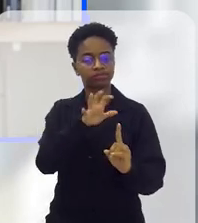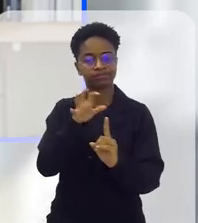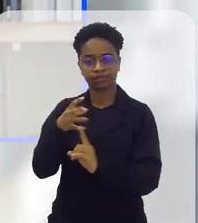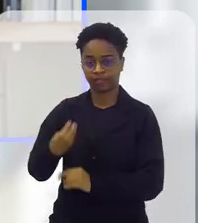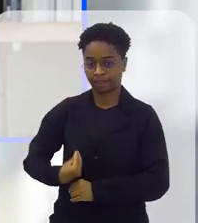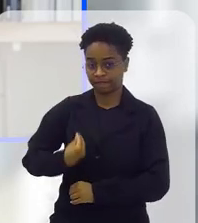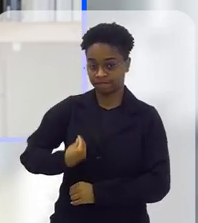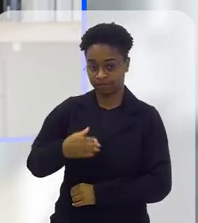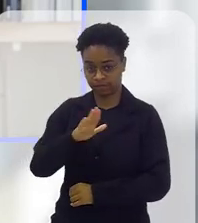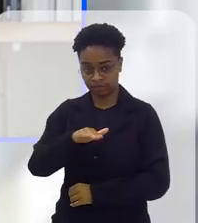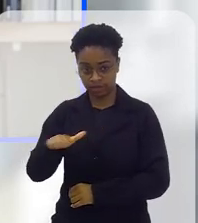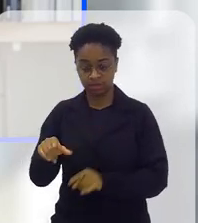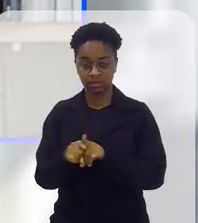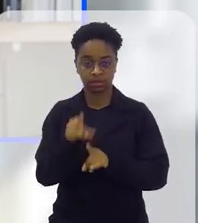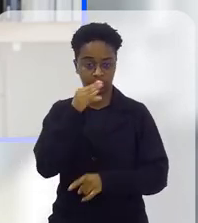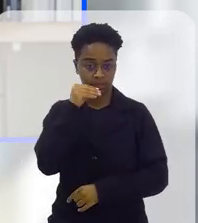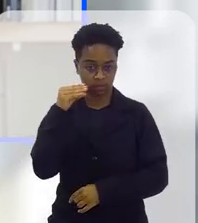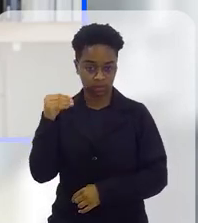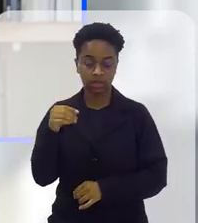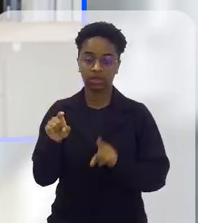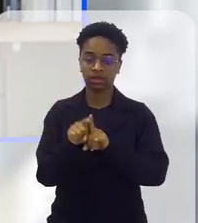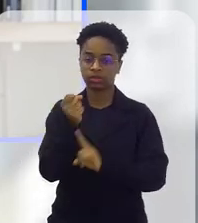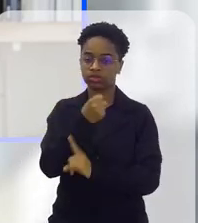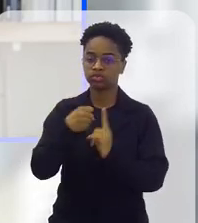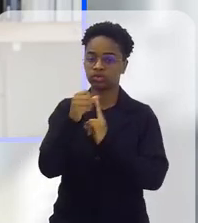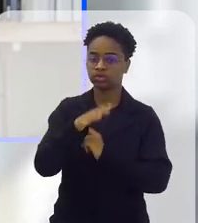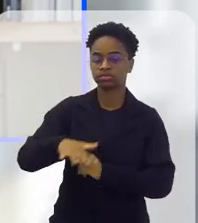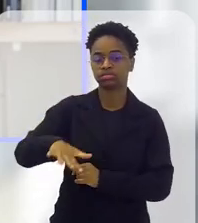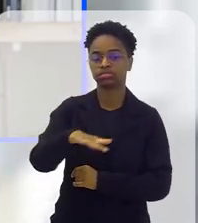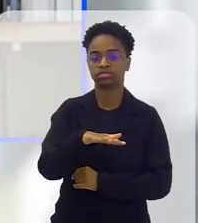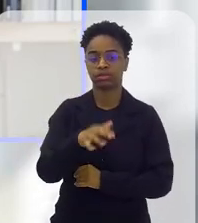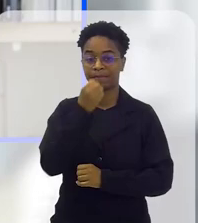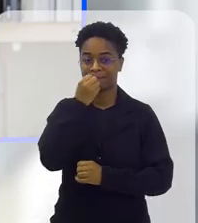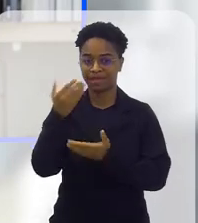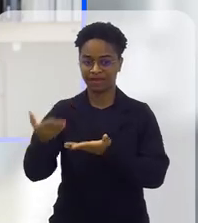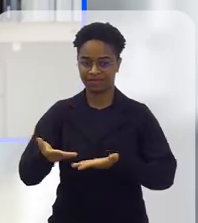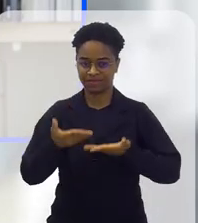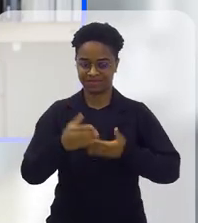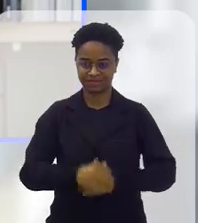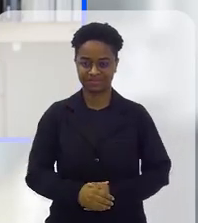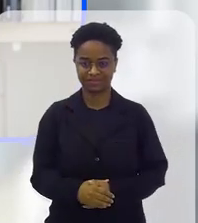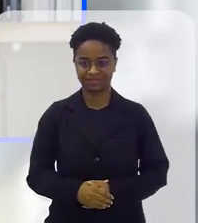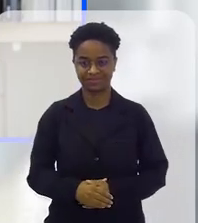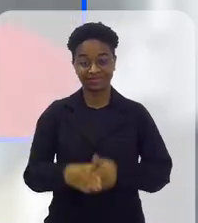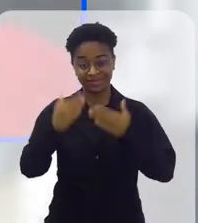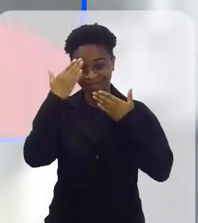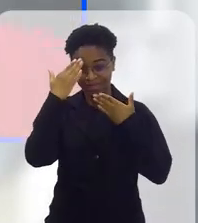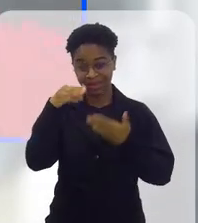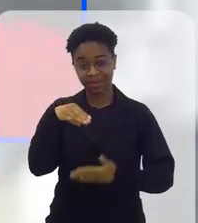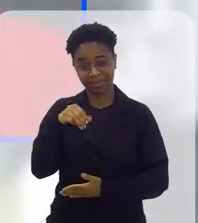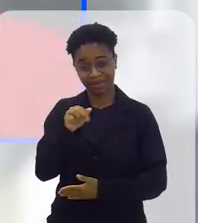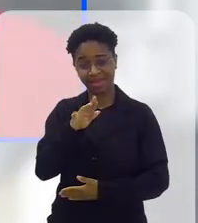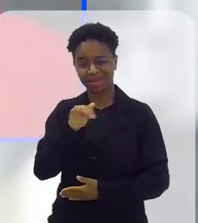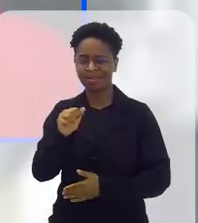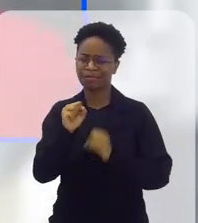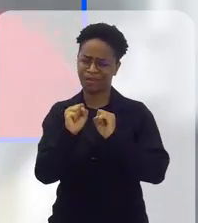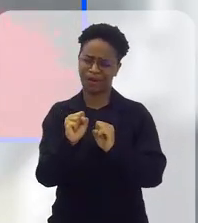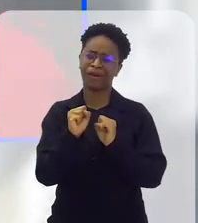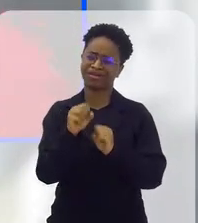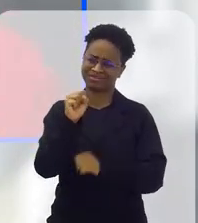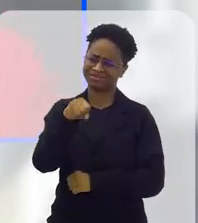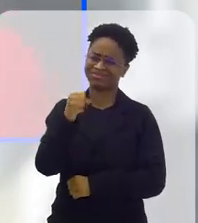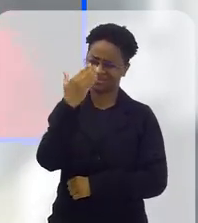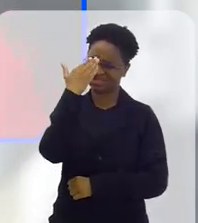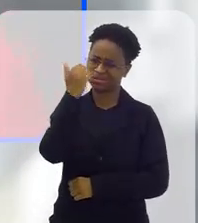vida, né? Dessas crianças e adolescentes e da sociedade em geral. Seja muito bem-vinda. Muito obrigada, Marieta. Com